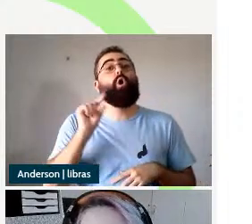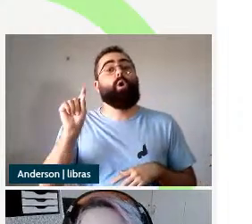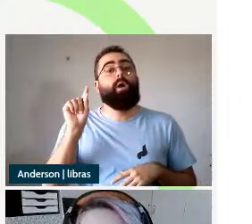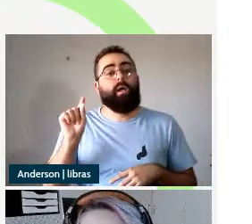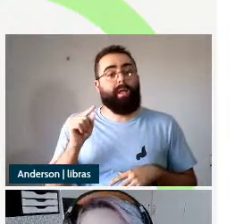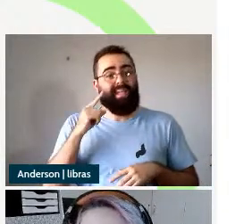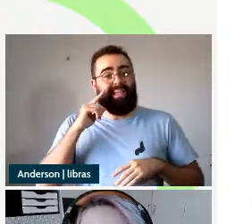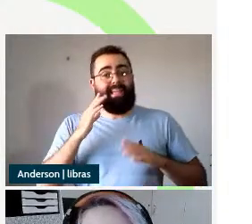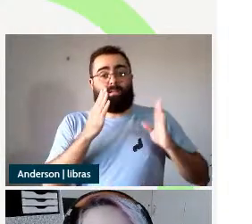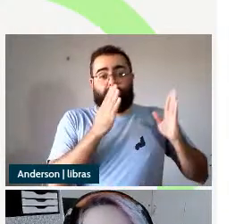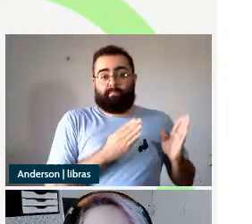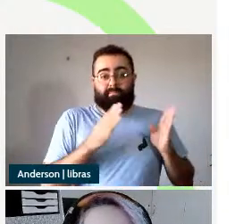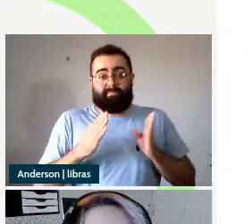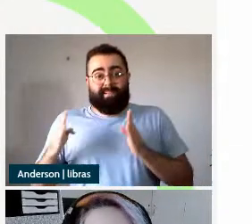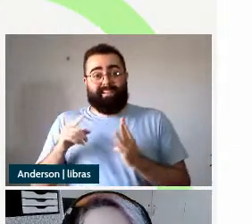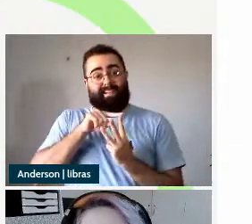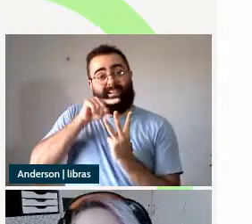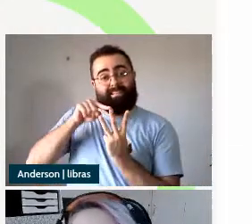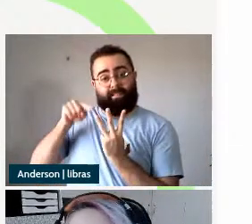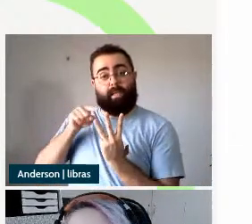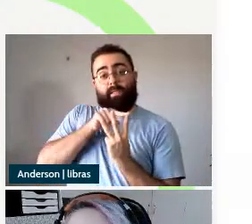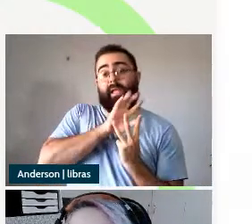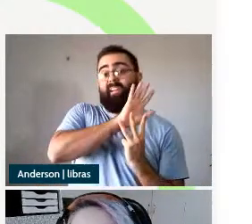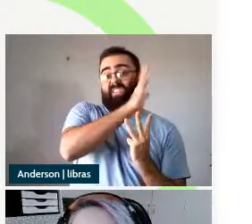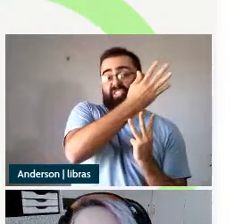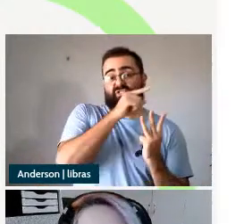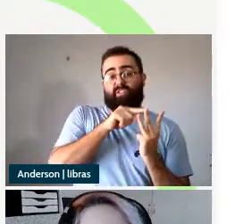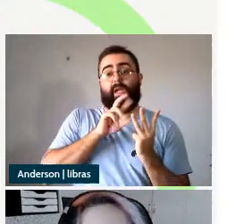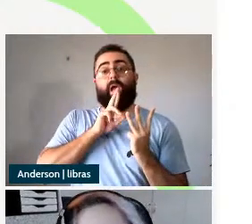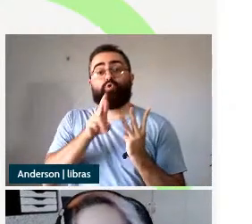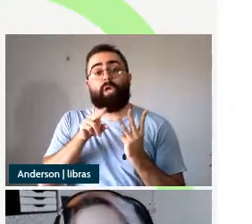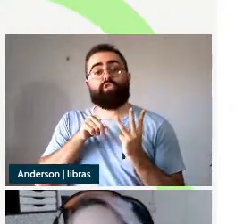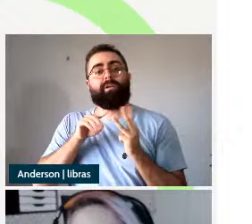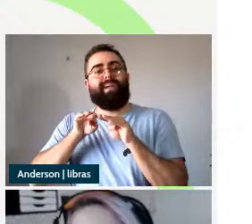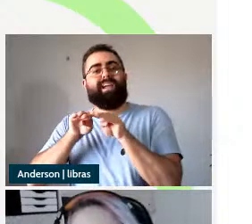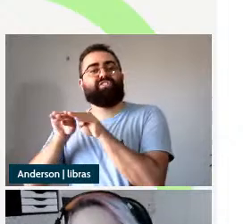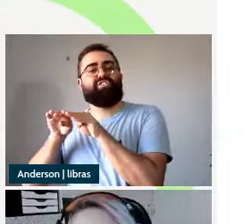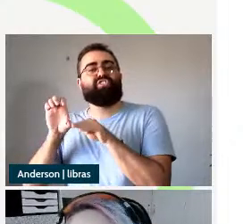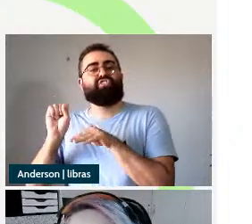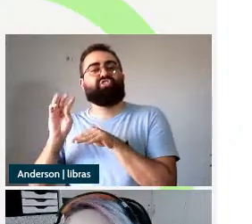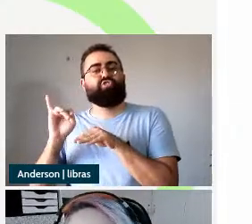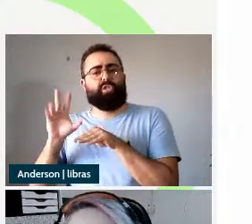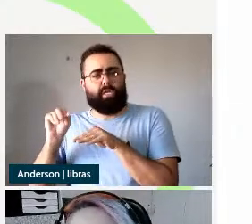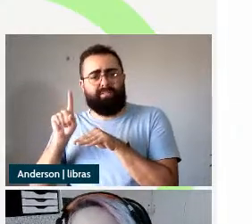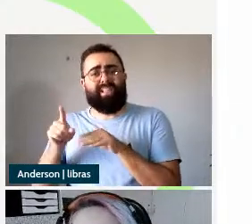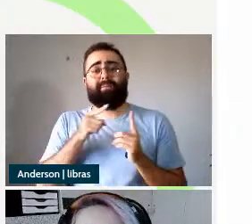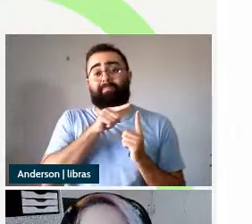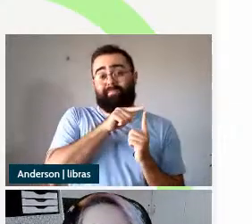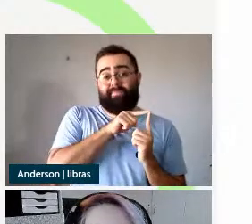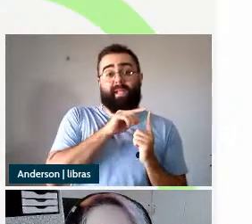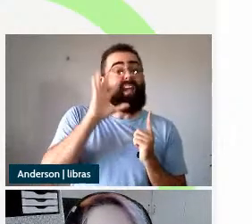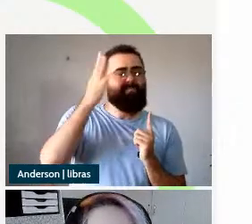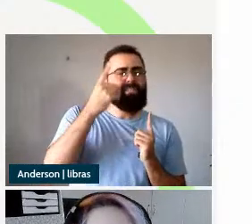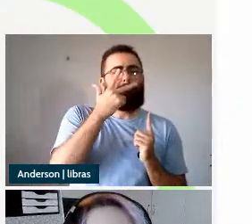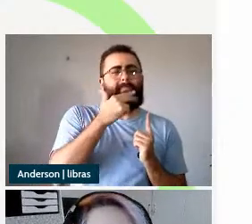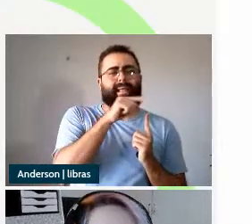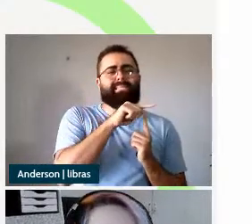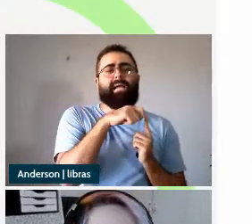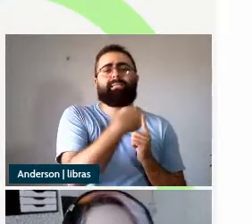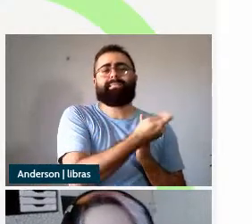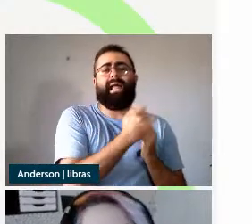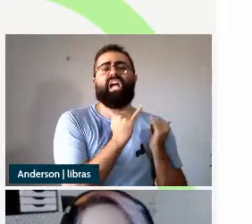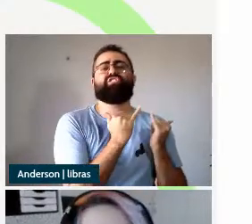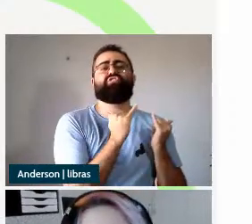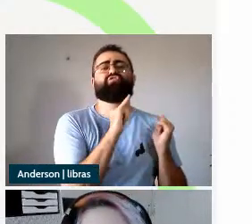resultativas e estativas ele diz que as estativas é o que estaria mais próximo de um adjetivo e as resultativas